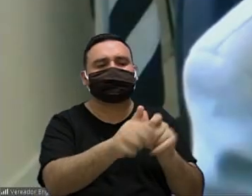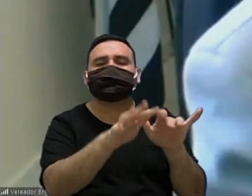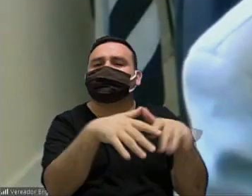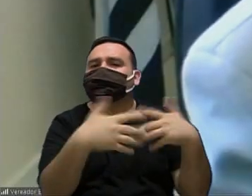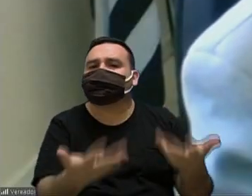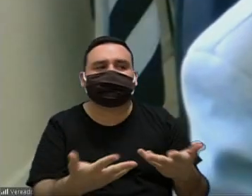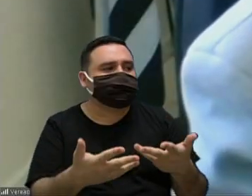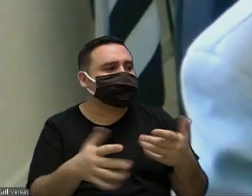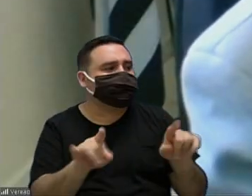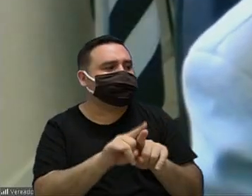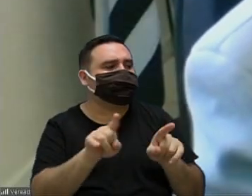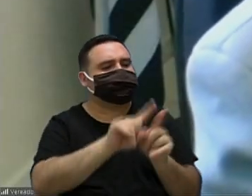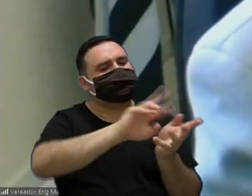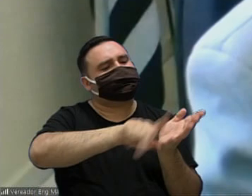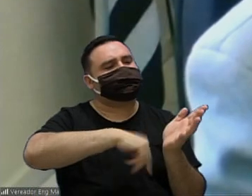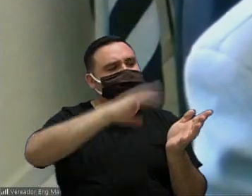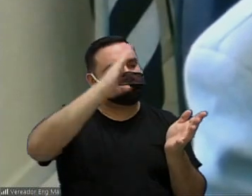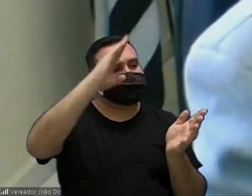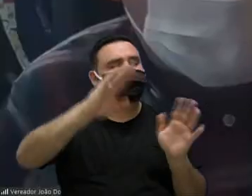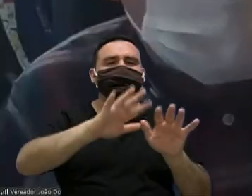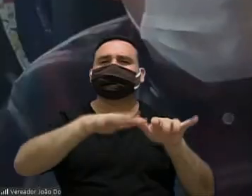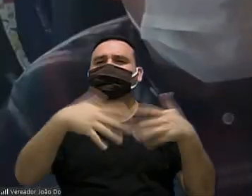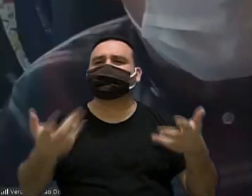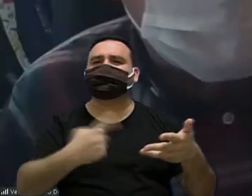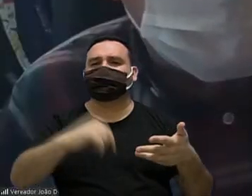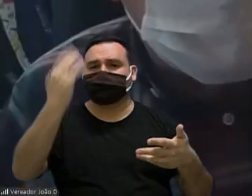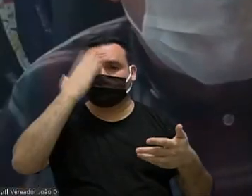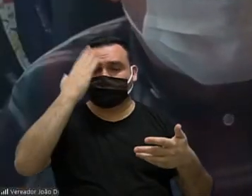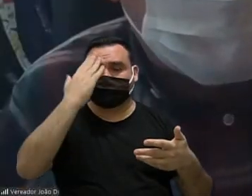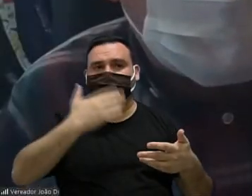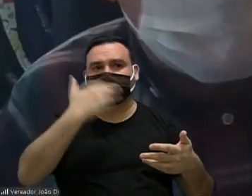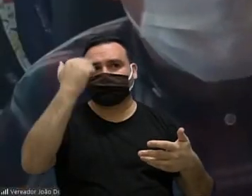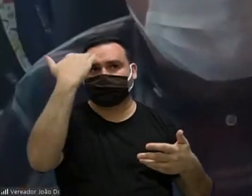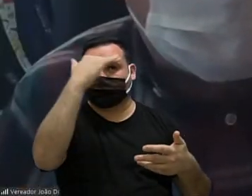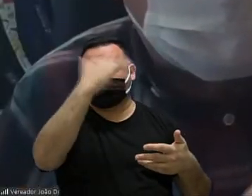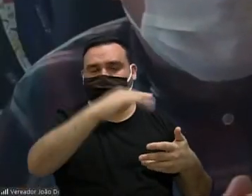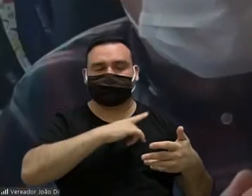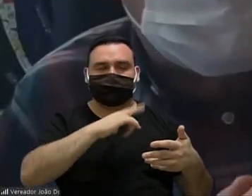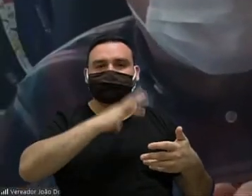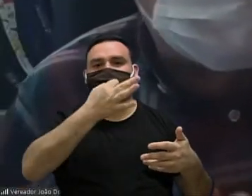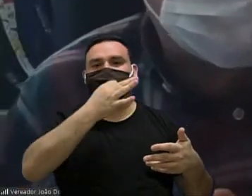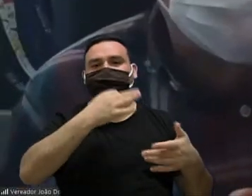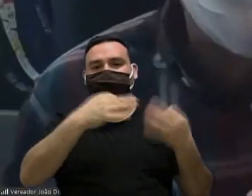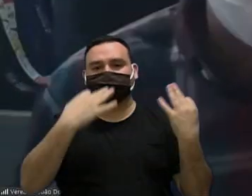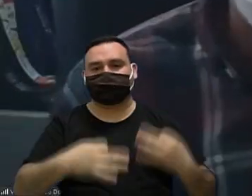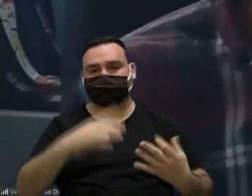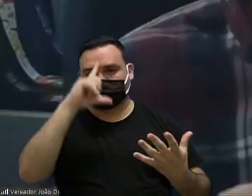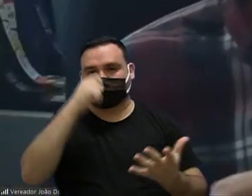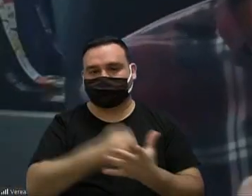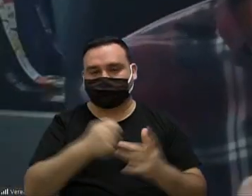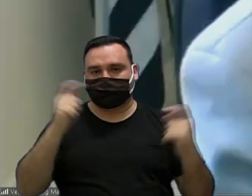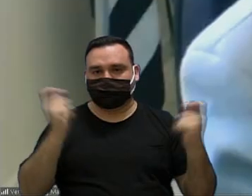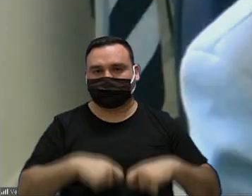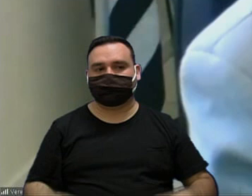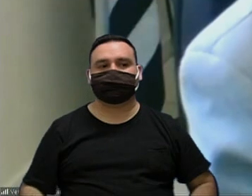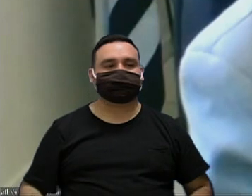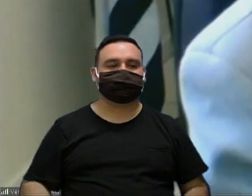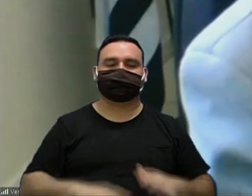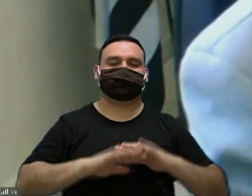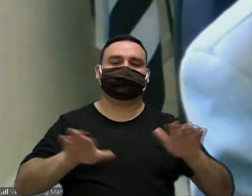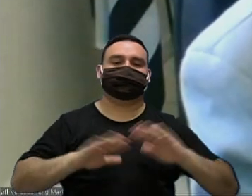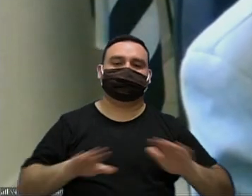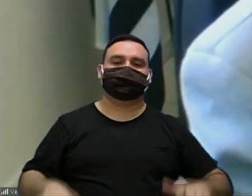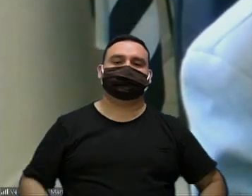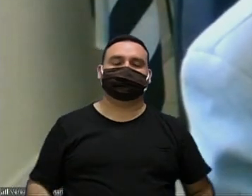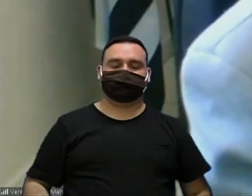quais são as que são prioridade para a gente ter uma ideia melhor e consequentemente formar uma opinião melhor com relação a isso é isso senhor